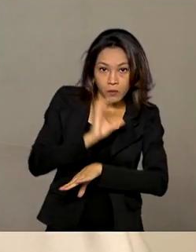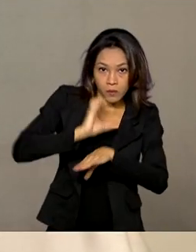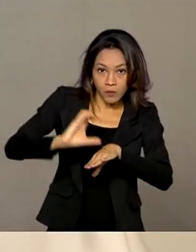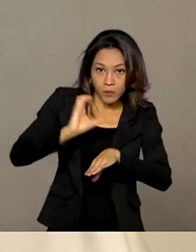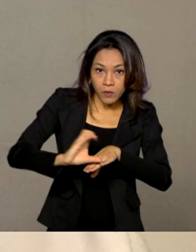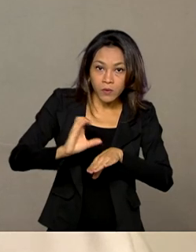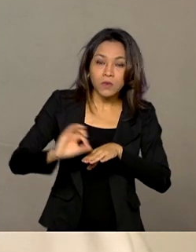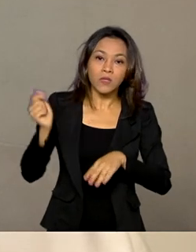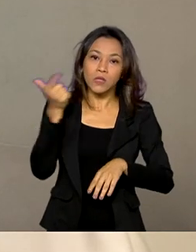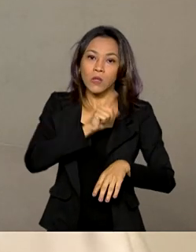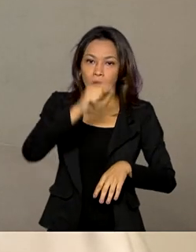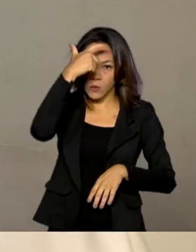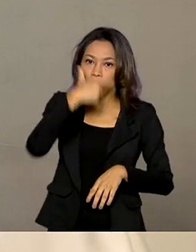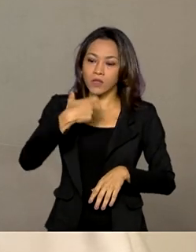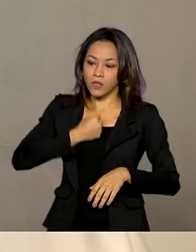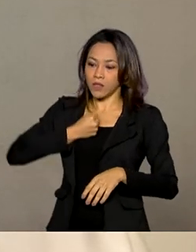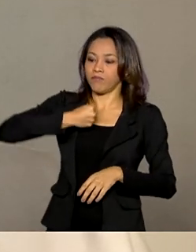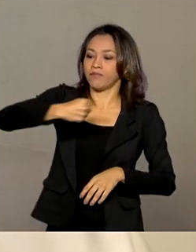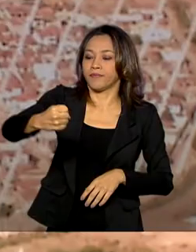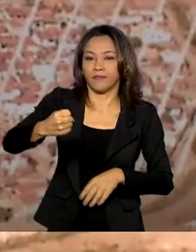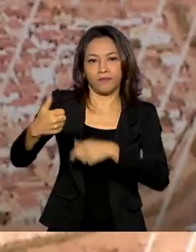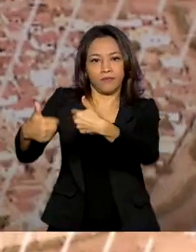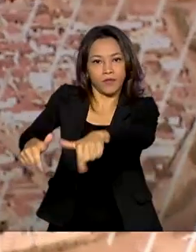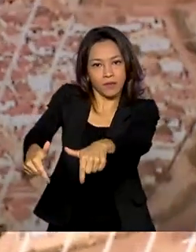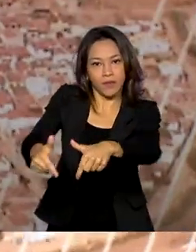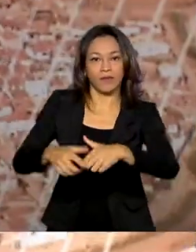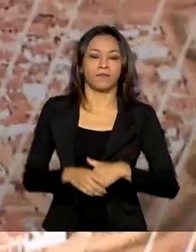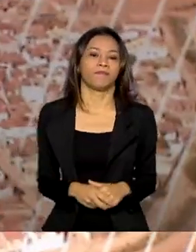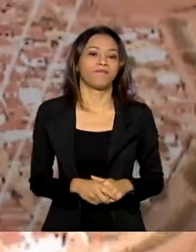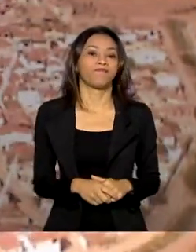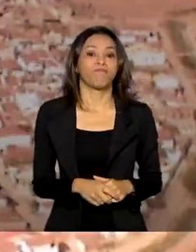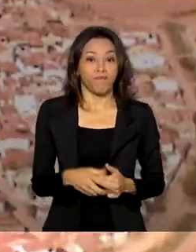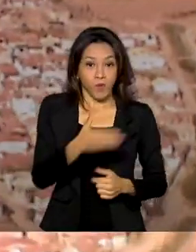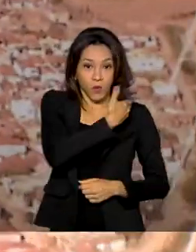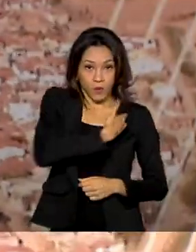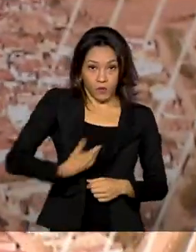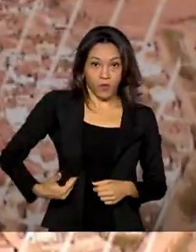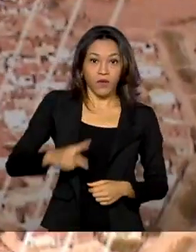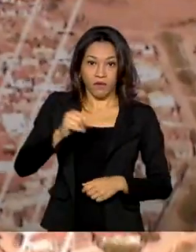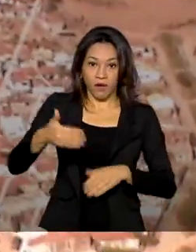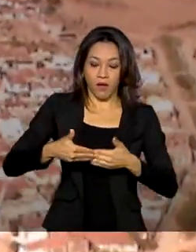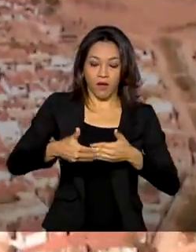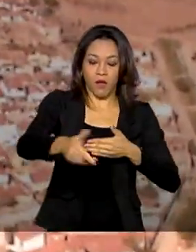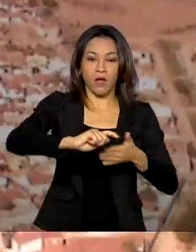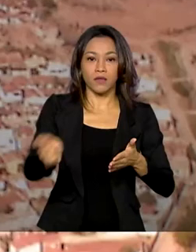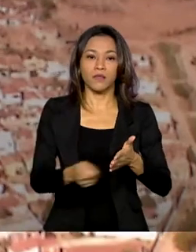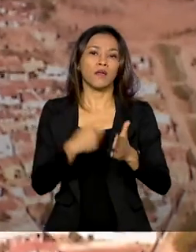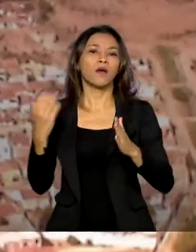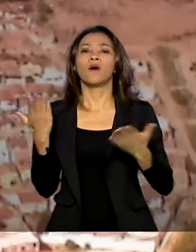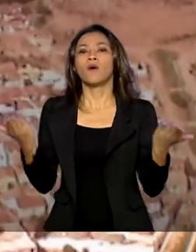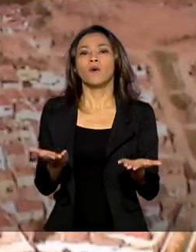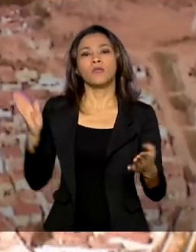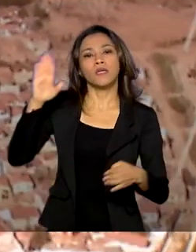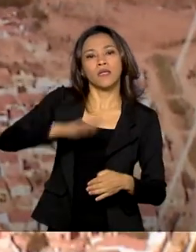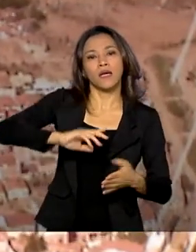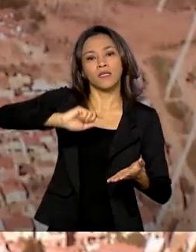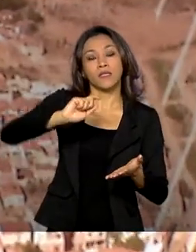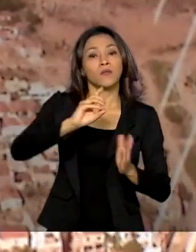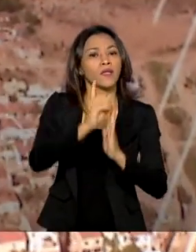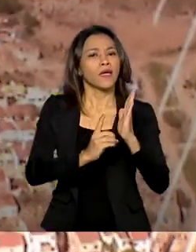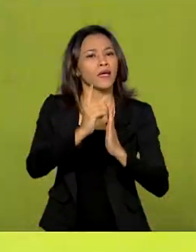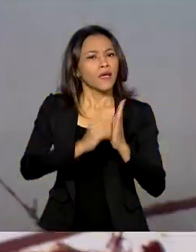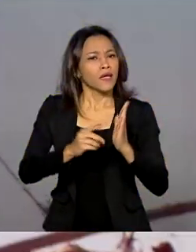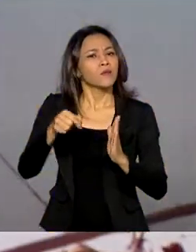sejam inseridas no mercado de trabalho. O governo deve assinar hoje à tarde o decreto que regulamenta o novo